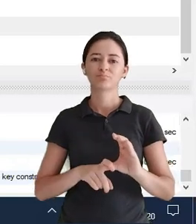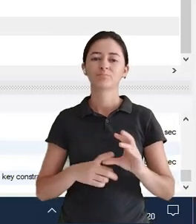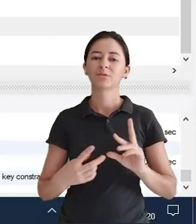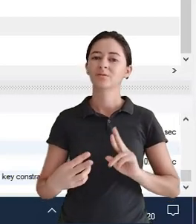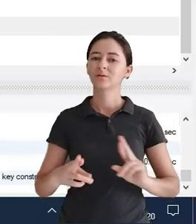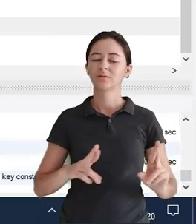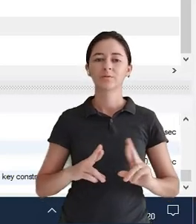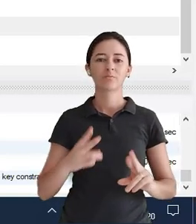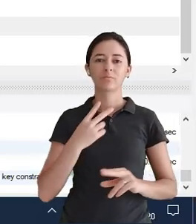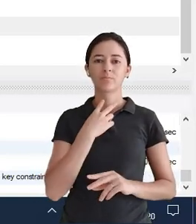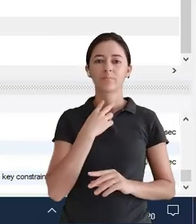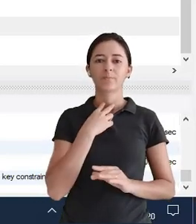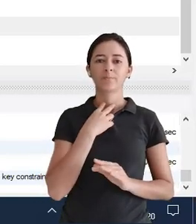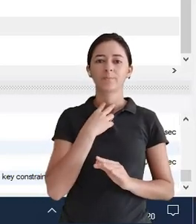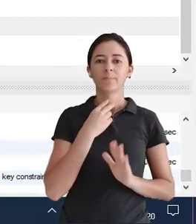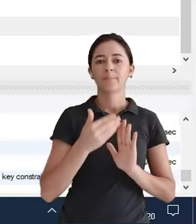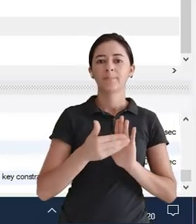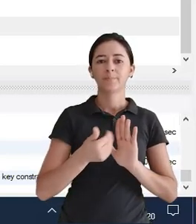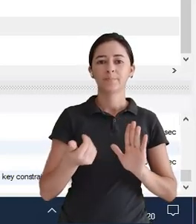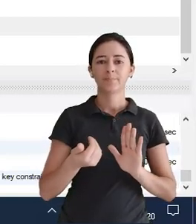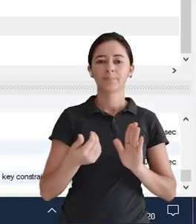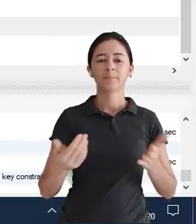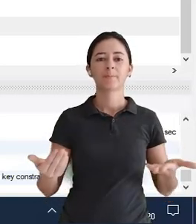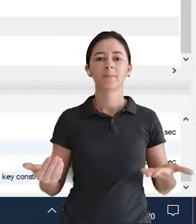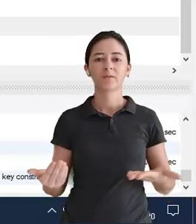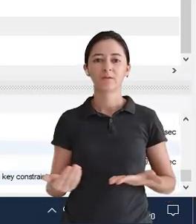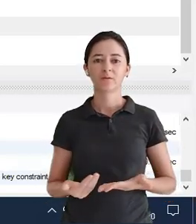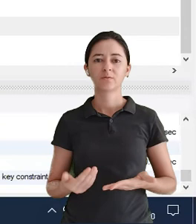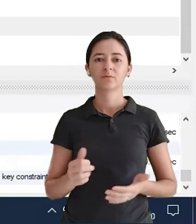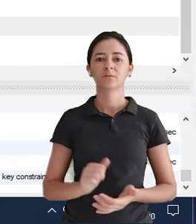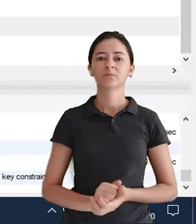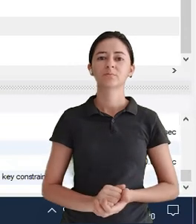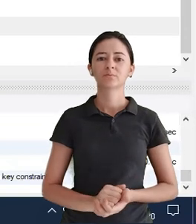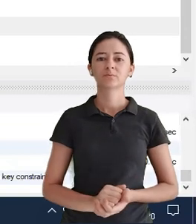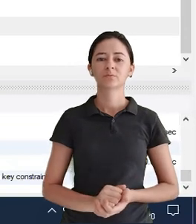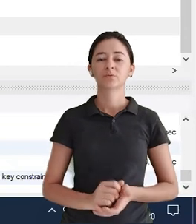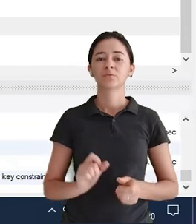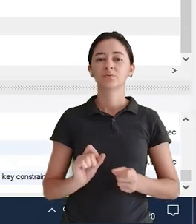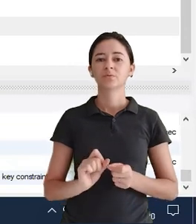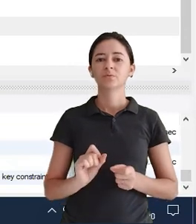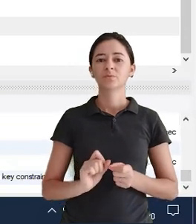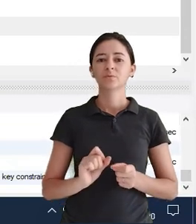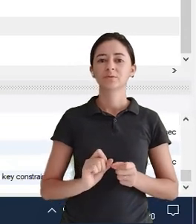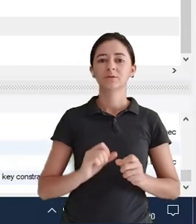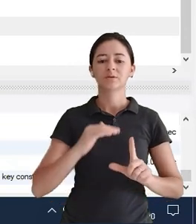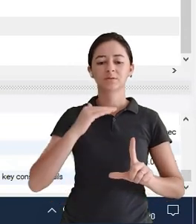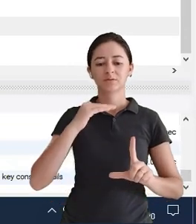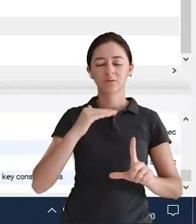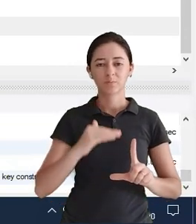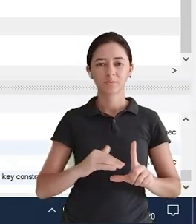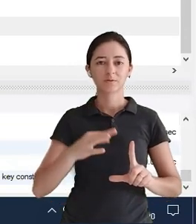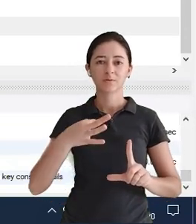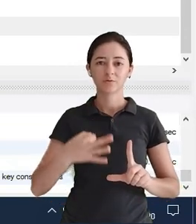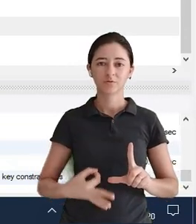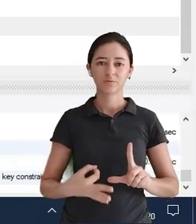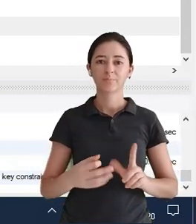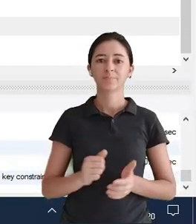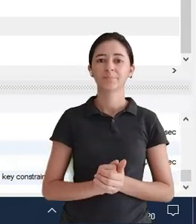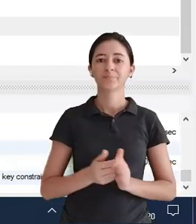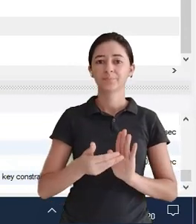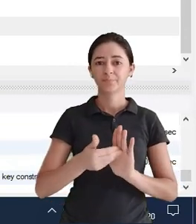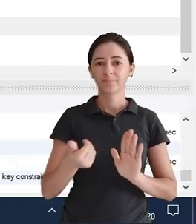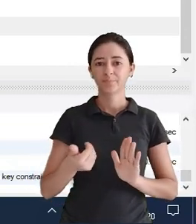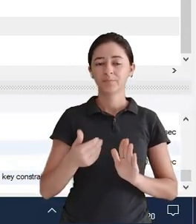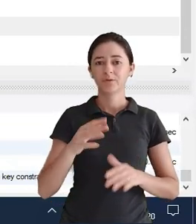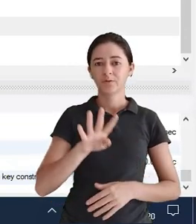tabela Então elas estão Vinculadas Não posso Agora vamos lá Vou fazer o comando A sequência Então eu vou